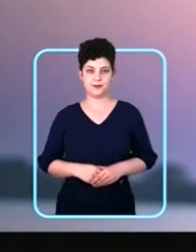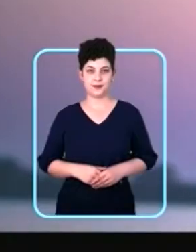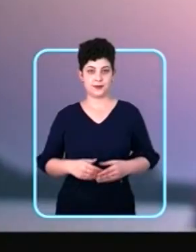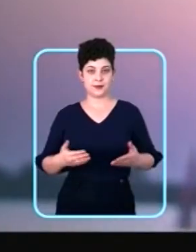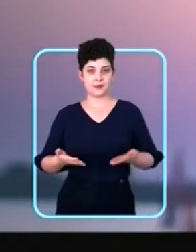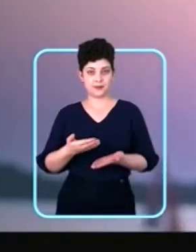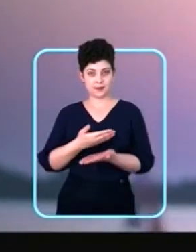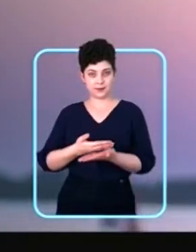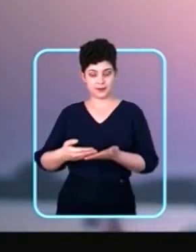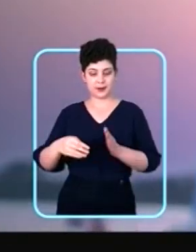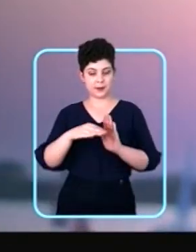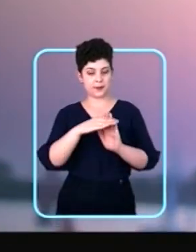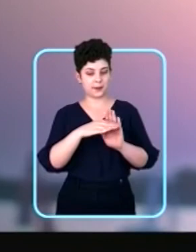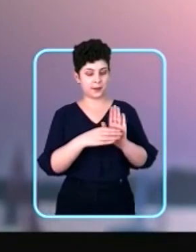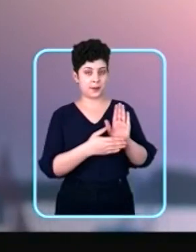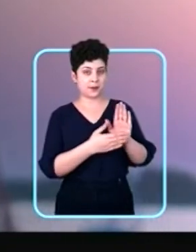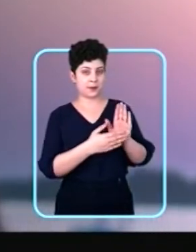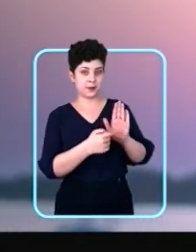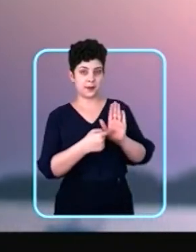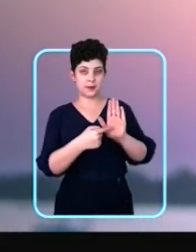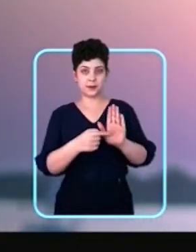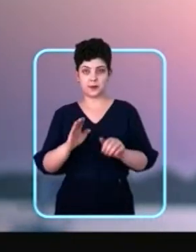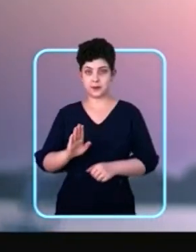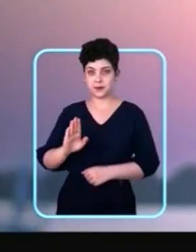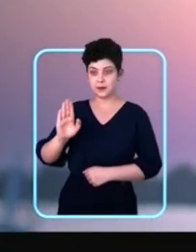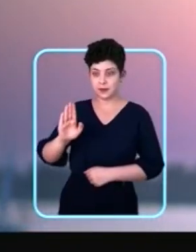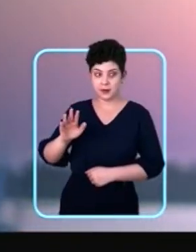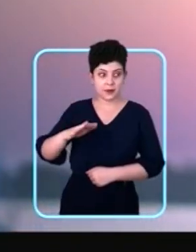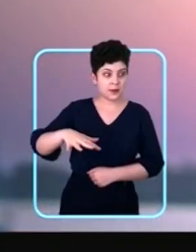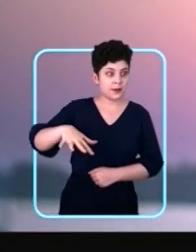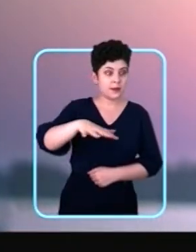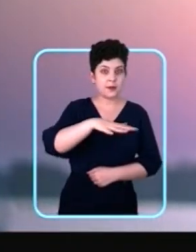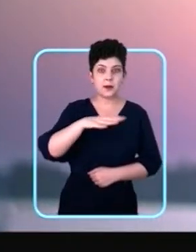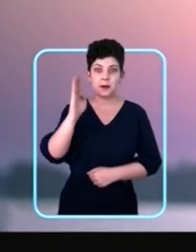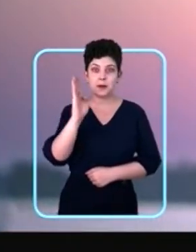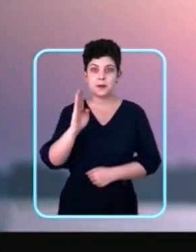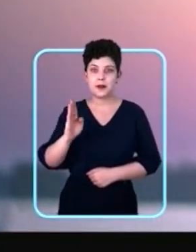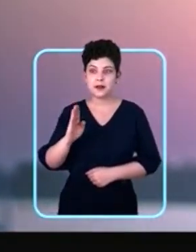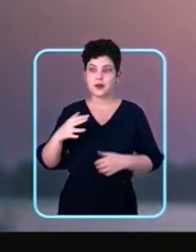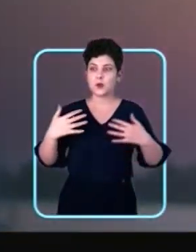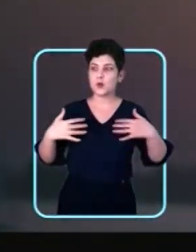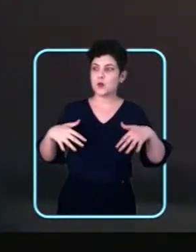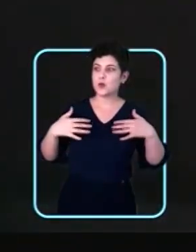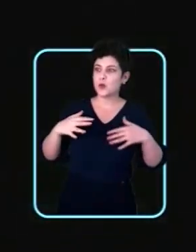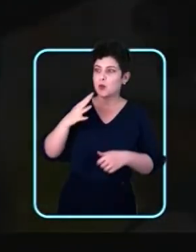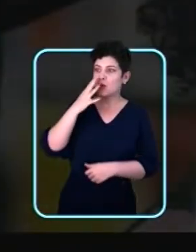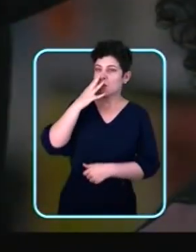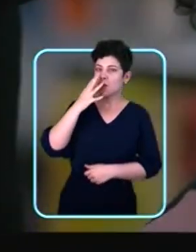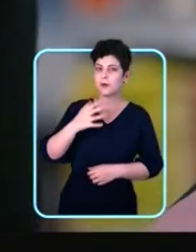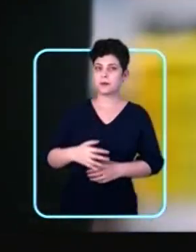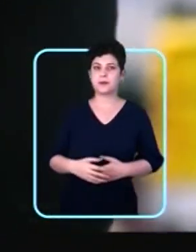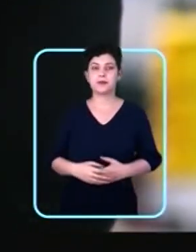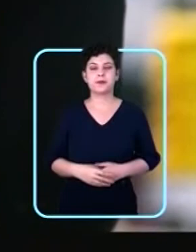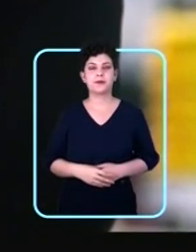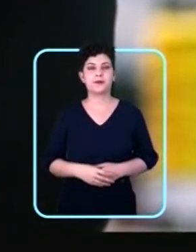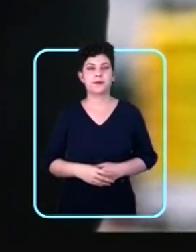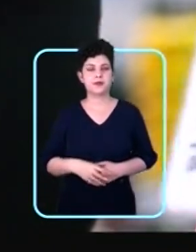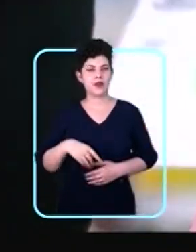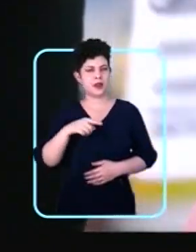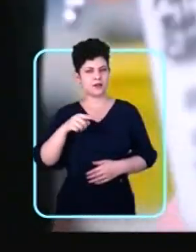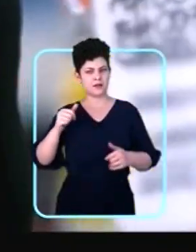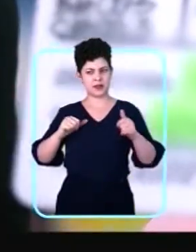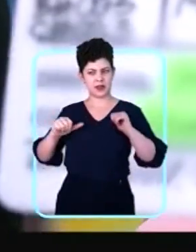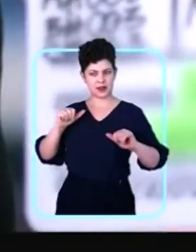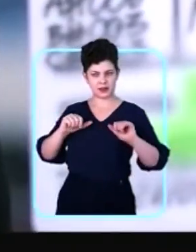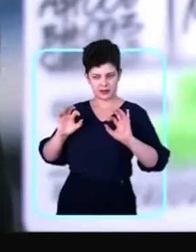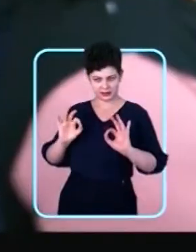Começa agora o programa da candidata que está surpreendendo o Brasil. Você é atriz,